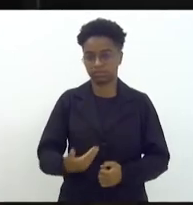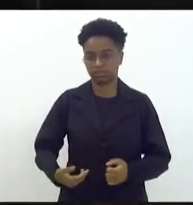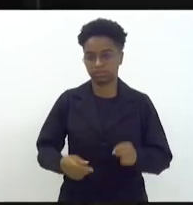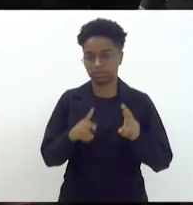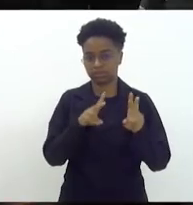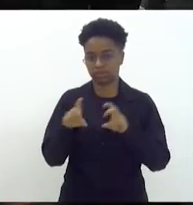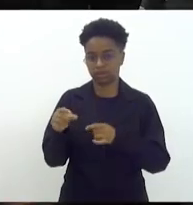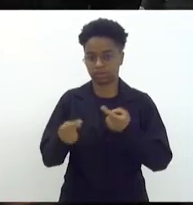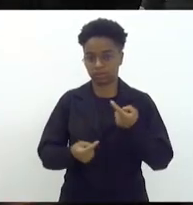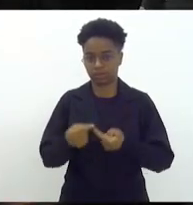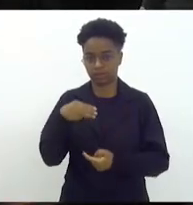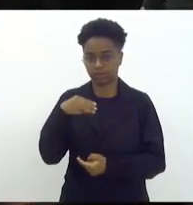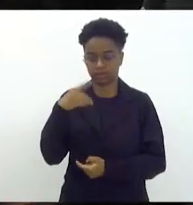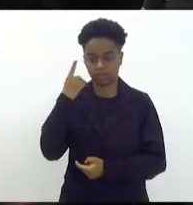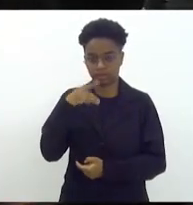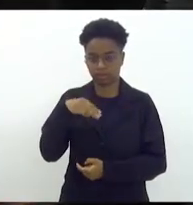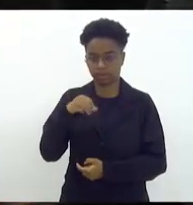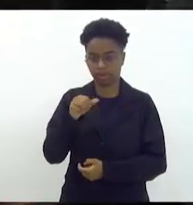Glauberto.